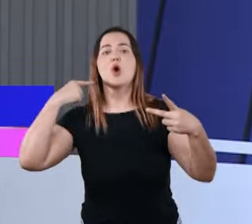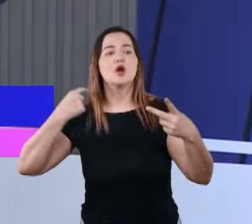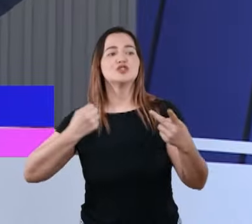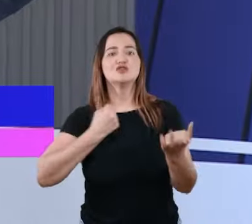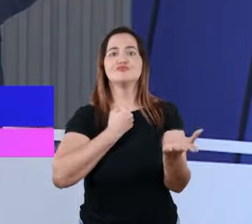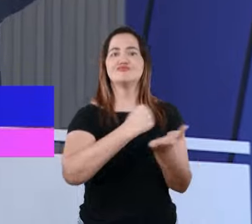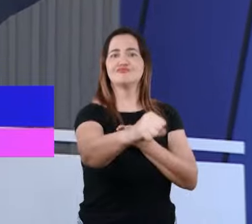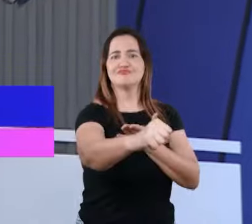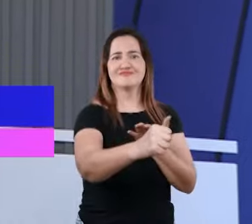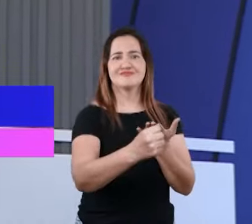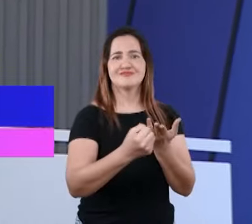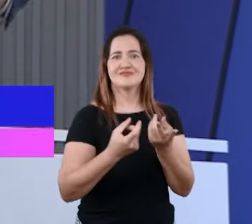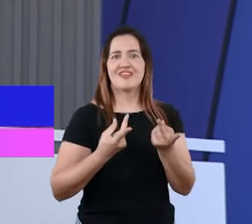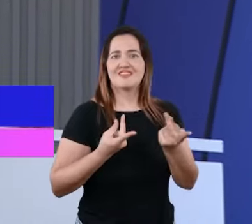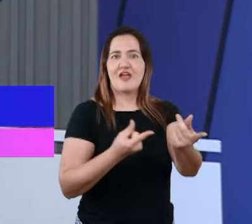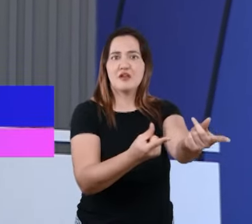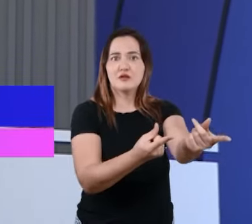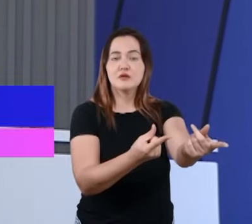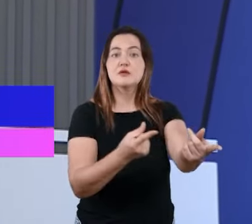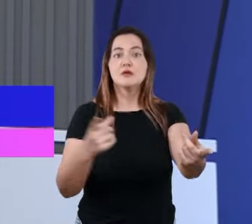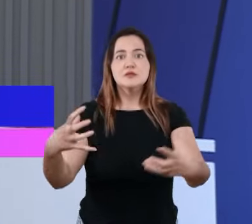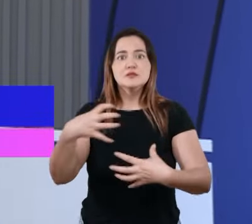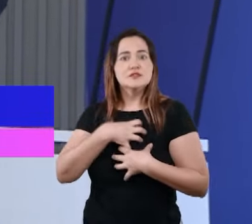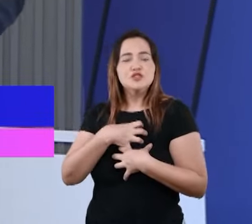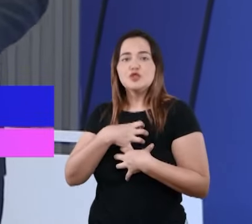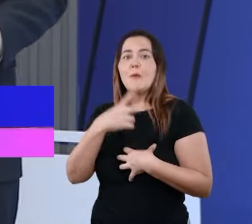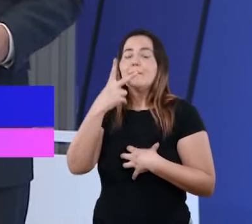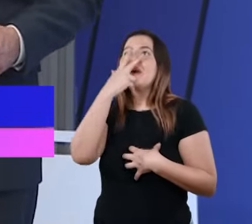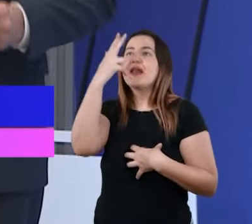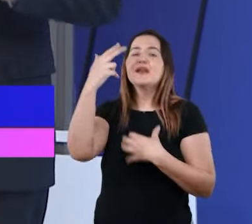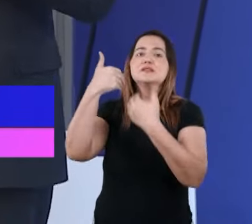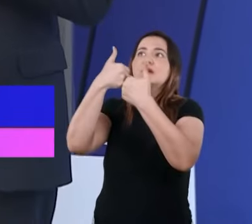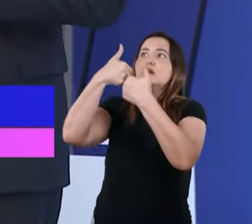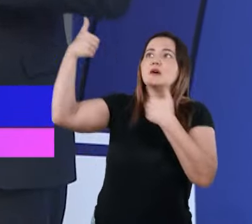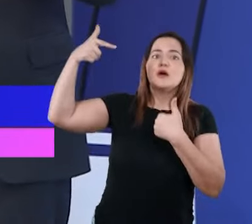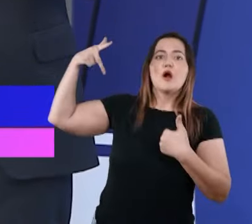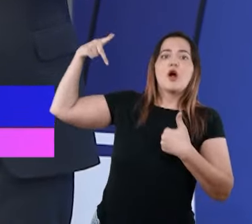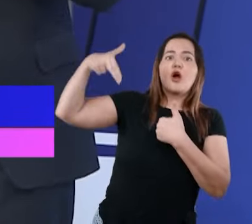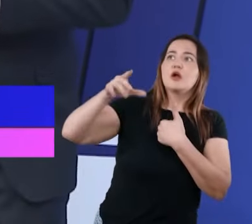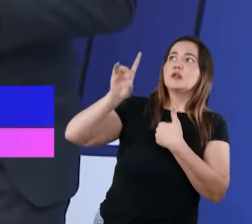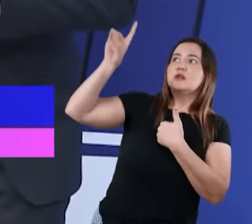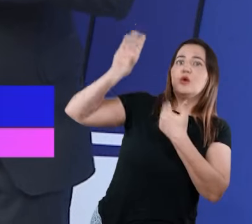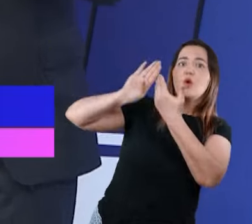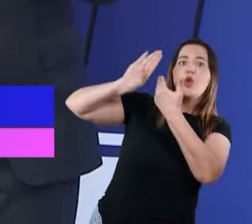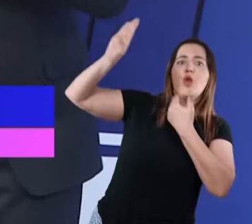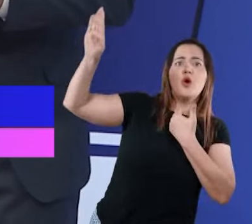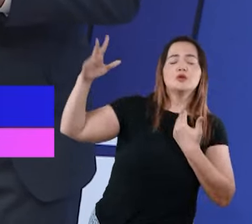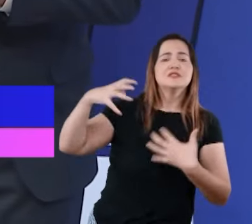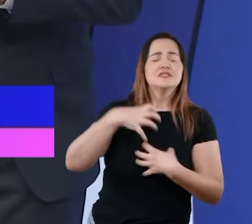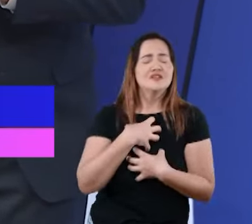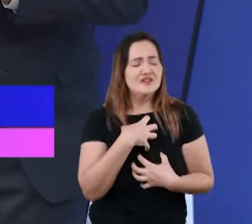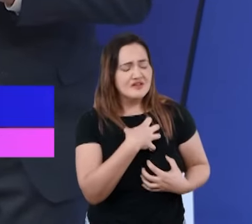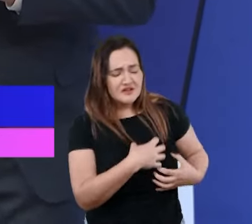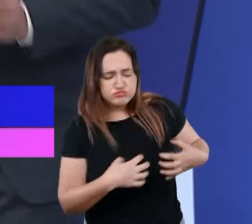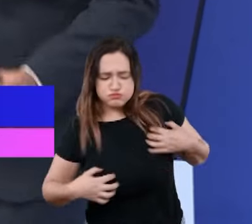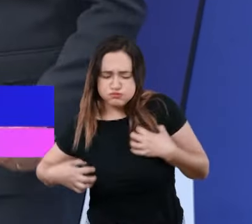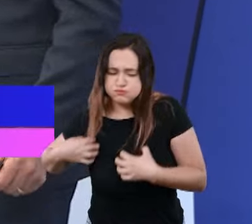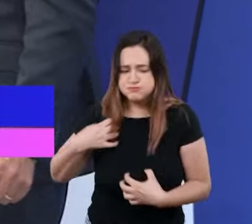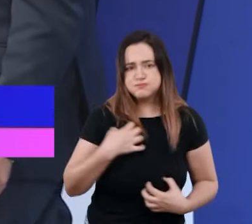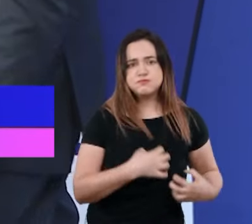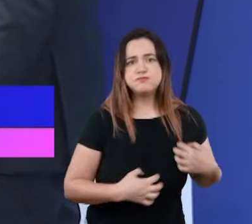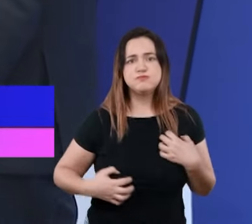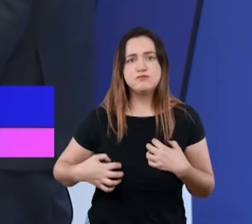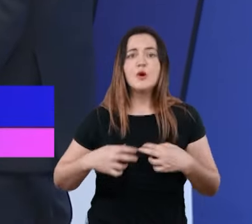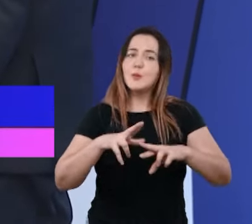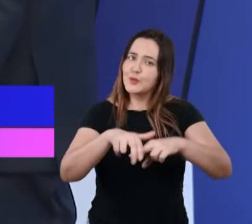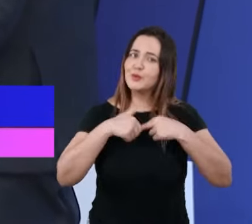Então, para que o sacrifício de Cristo fosse o sacrifício perfeito, Ele teve que enfrentar a segunda morte. Portanto,